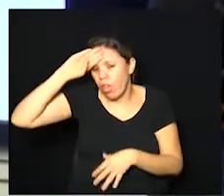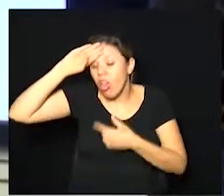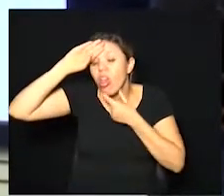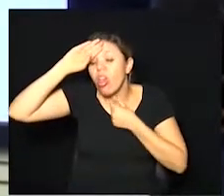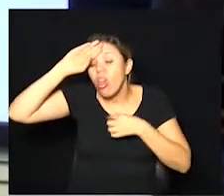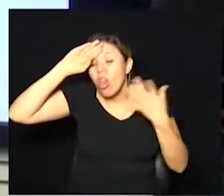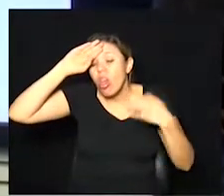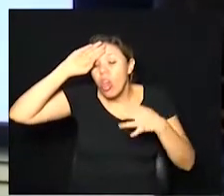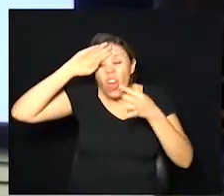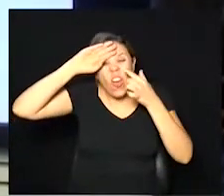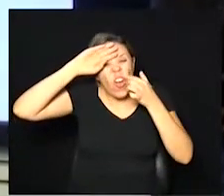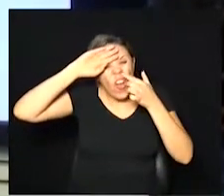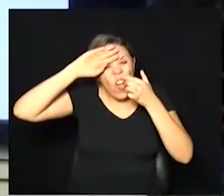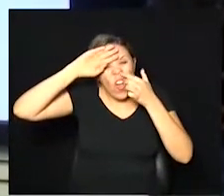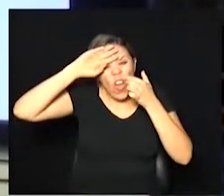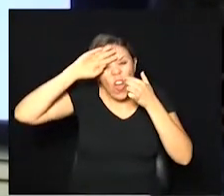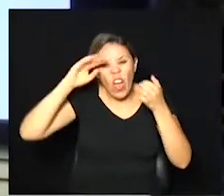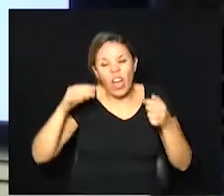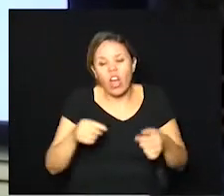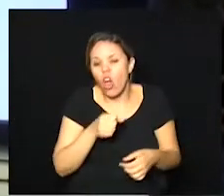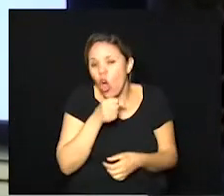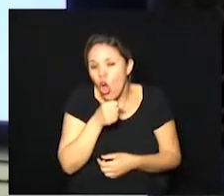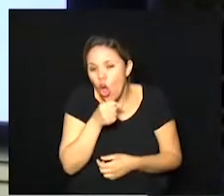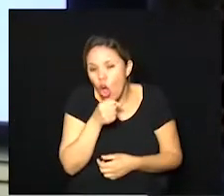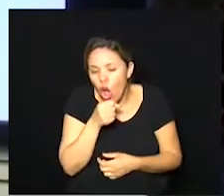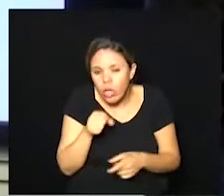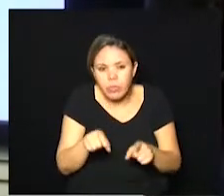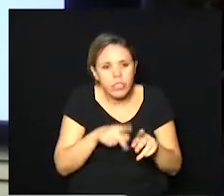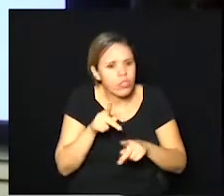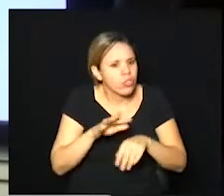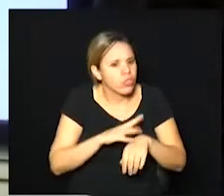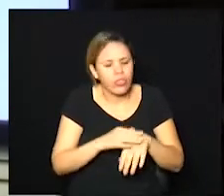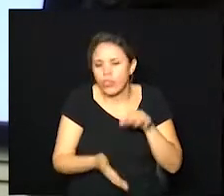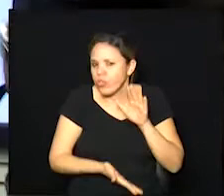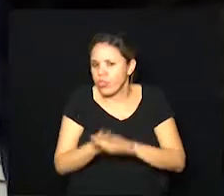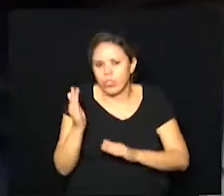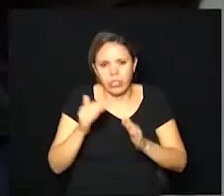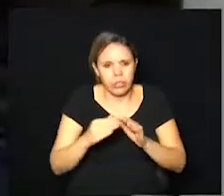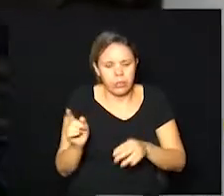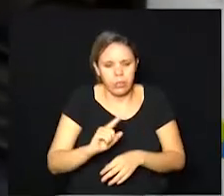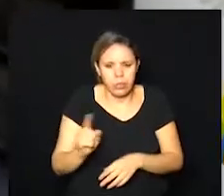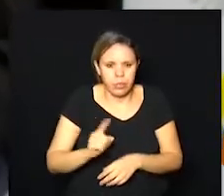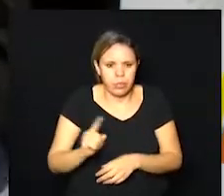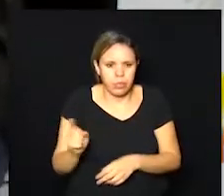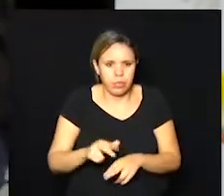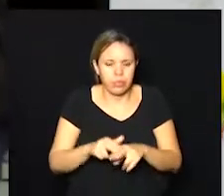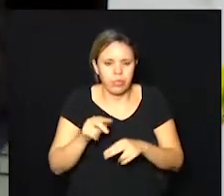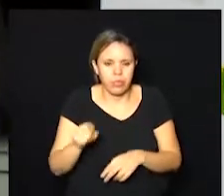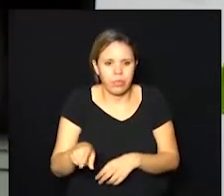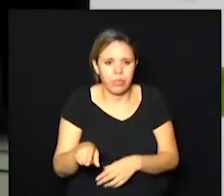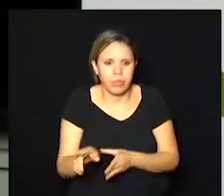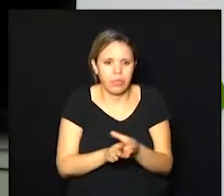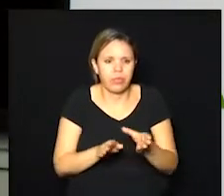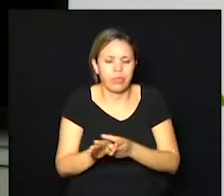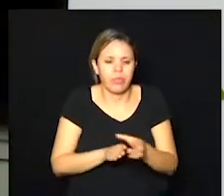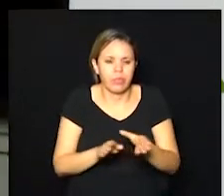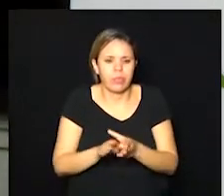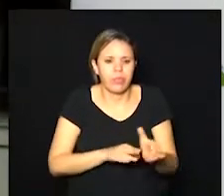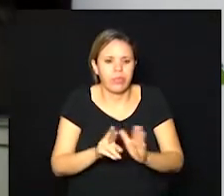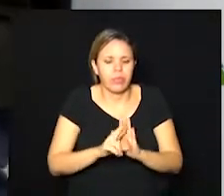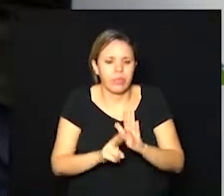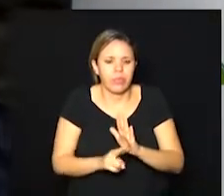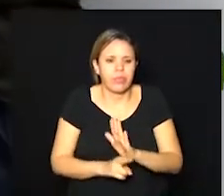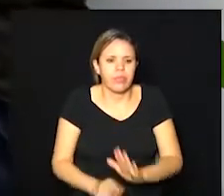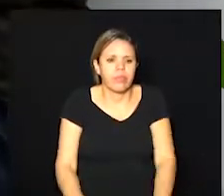coriza e tosse pessoas doentes portanto não devem sair de casa por causa disso essas recomendações é isso? isso